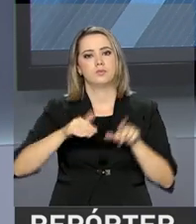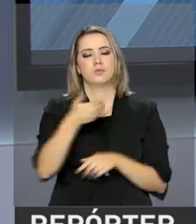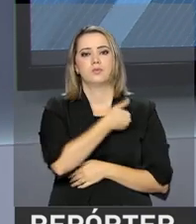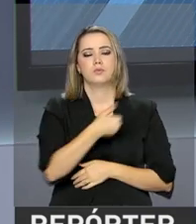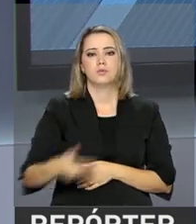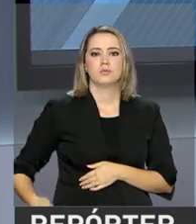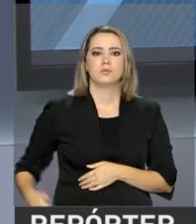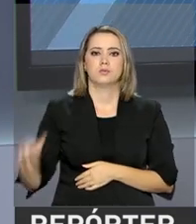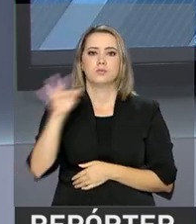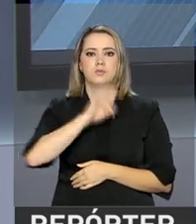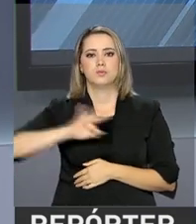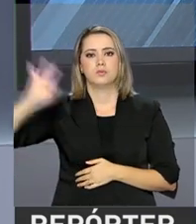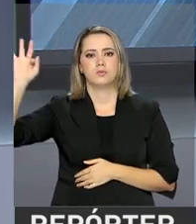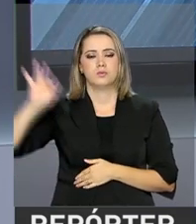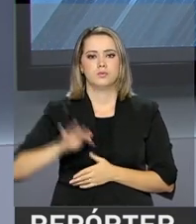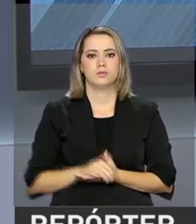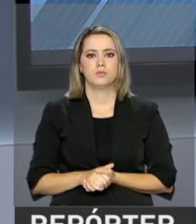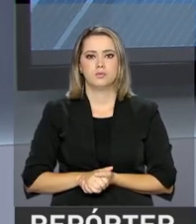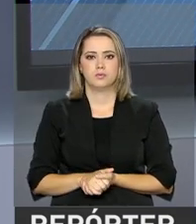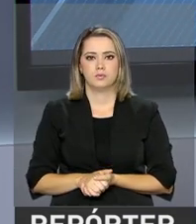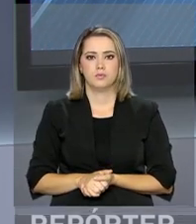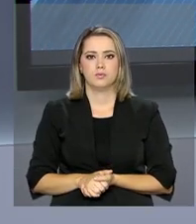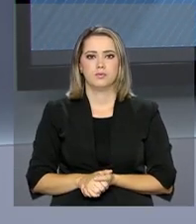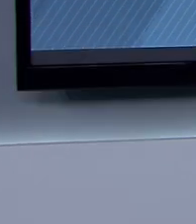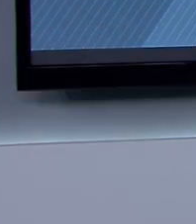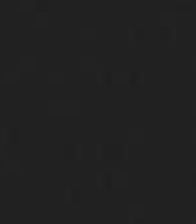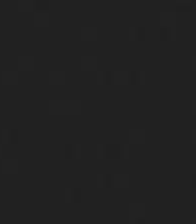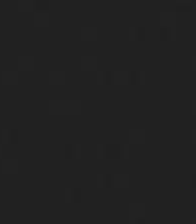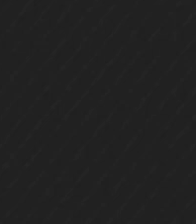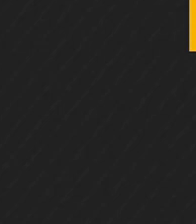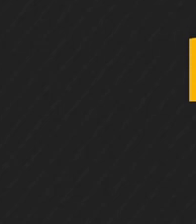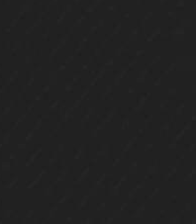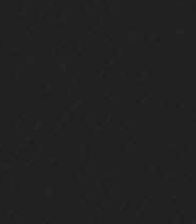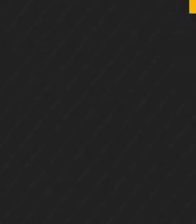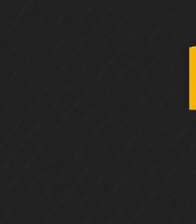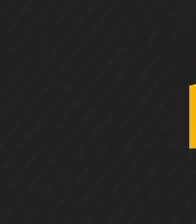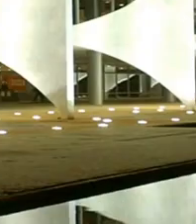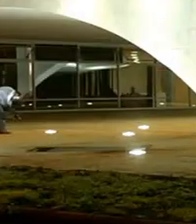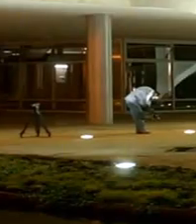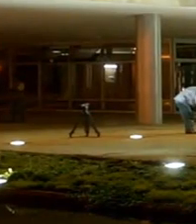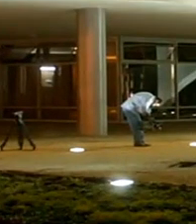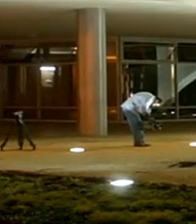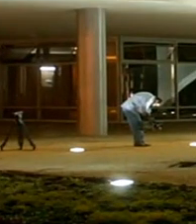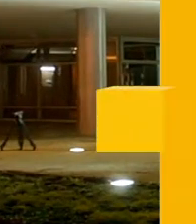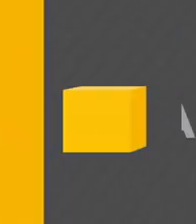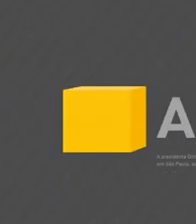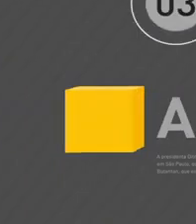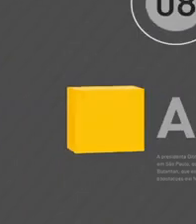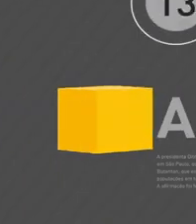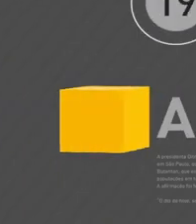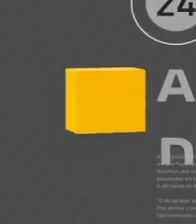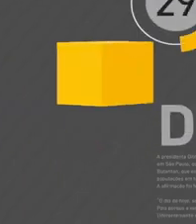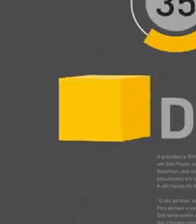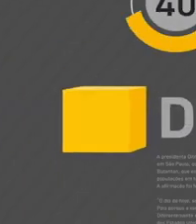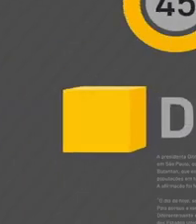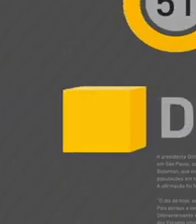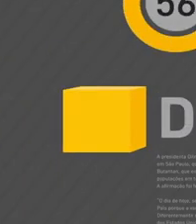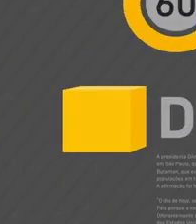Continue com a gente aqui na NBR, a TV do Governo Federal. Tchau. Tchau. Tchau.